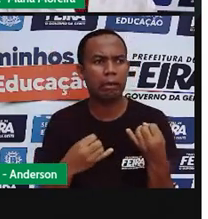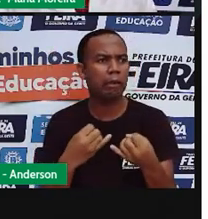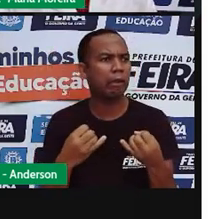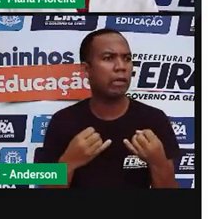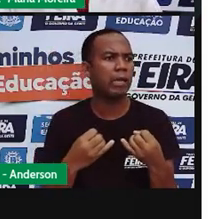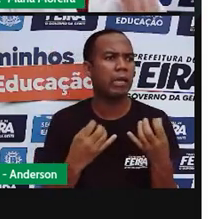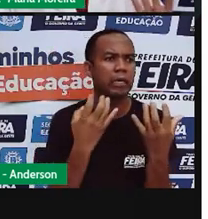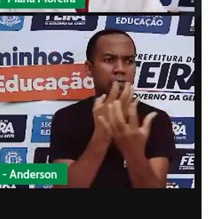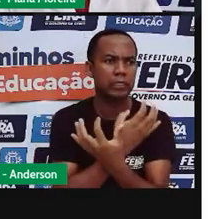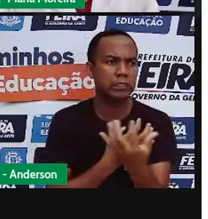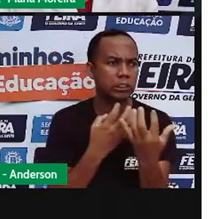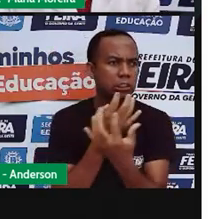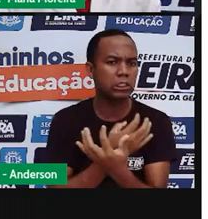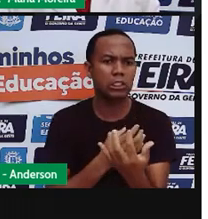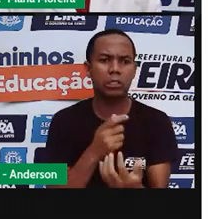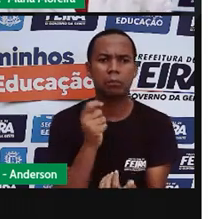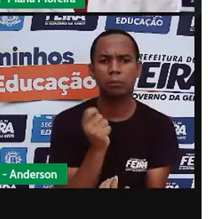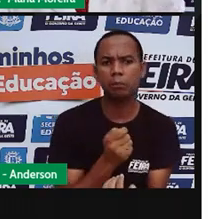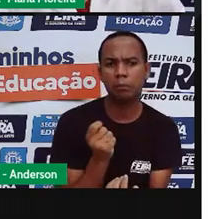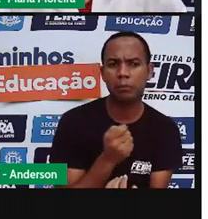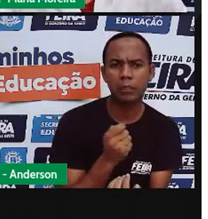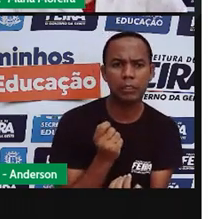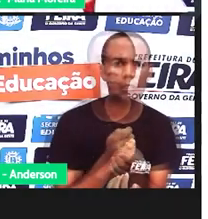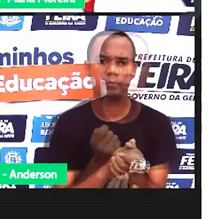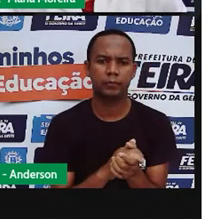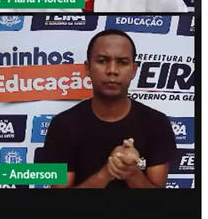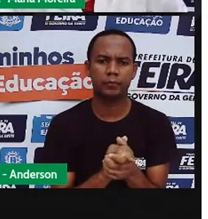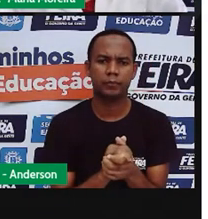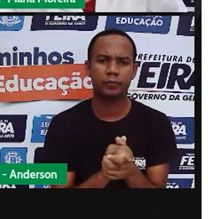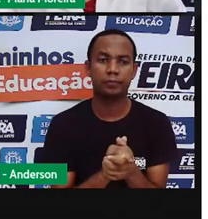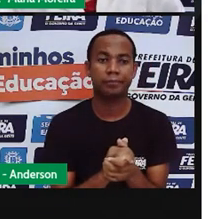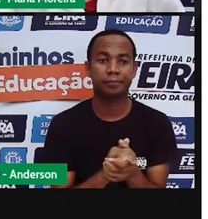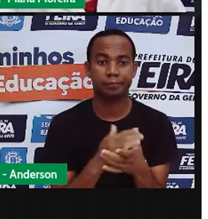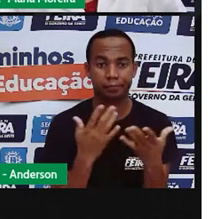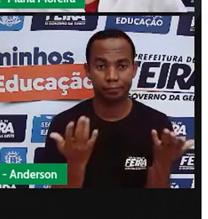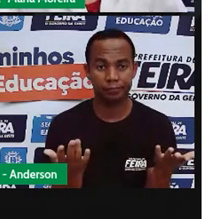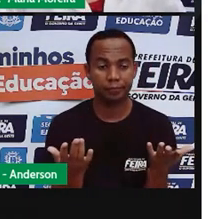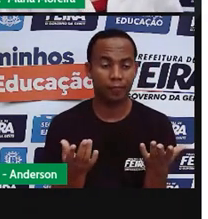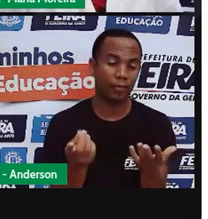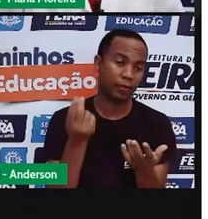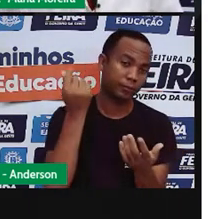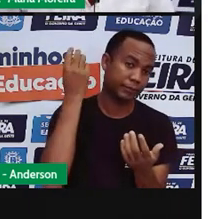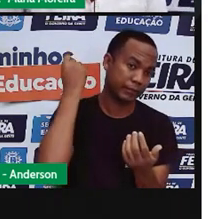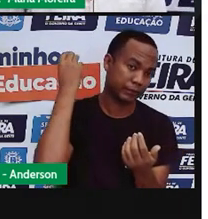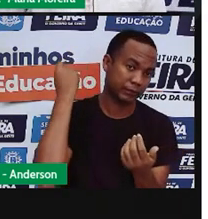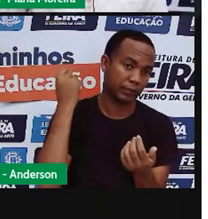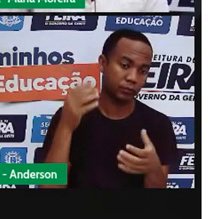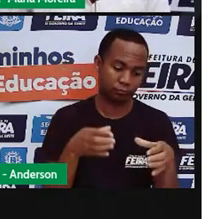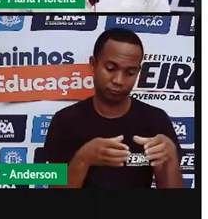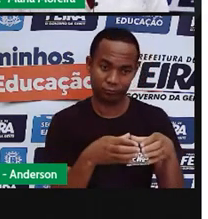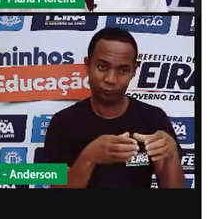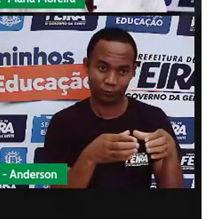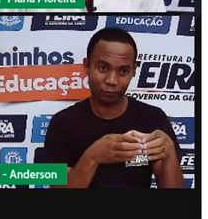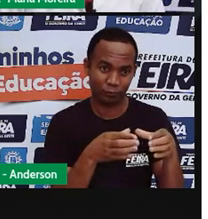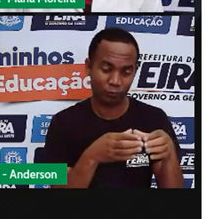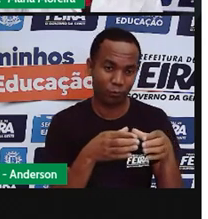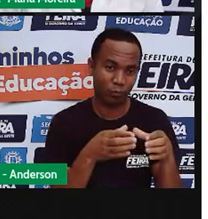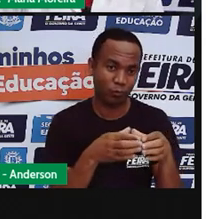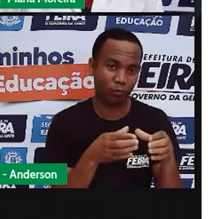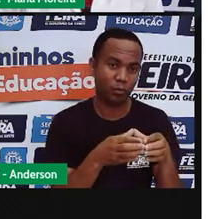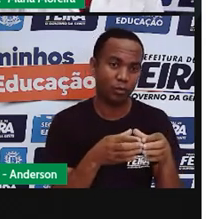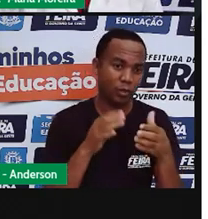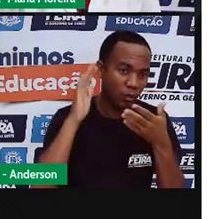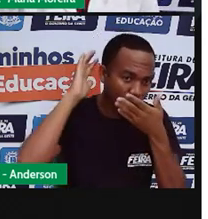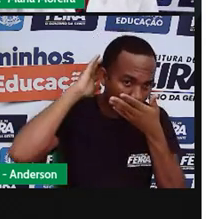cantigas, o empinar a pipa, né? Bom, os índios que viviam no